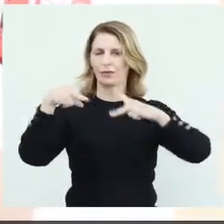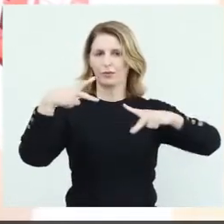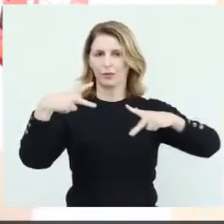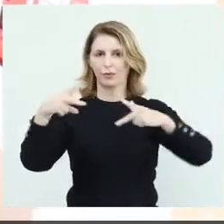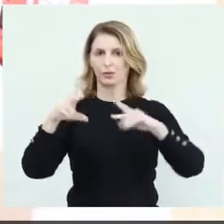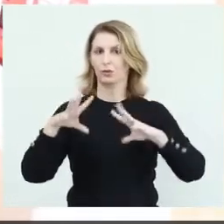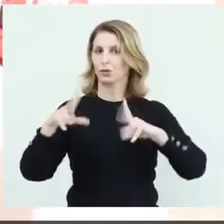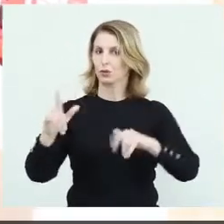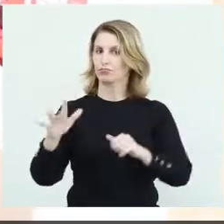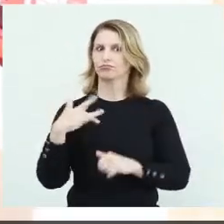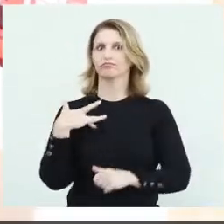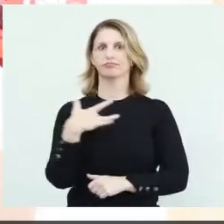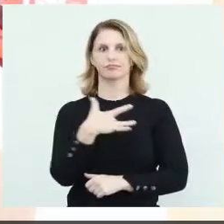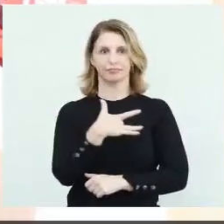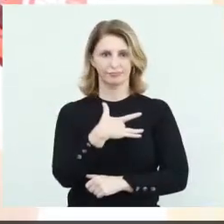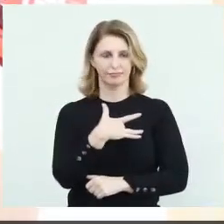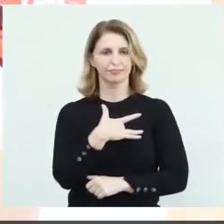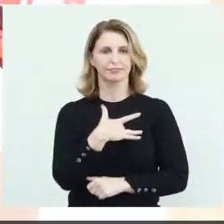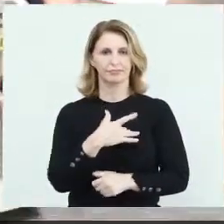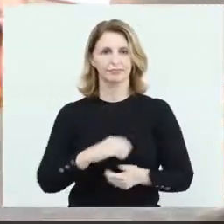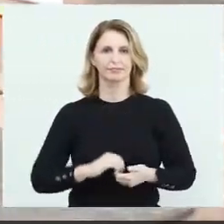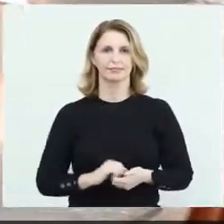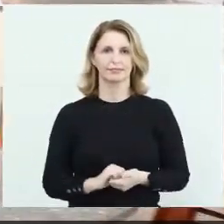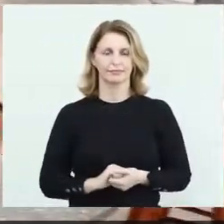circular o ar. Tudo pela nossa saúde.